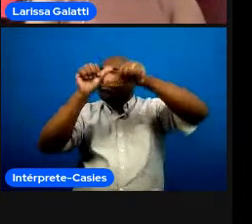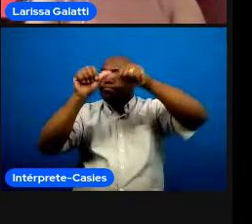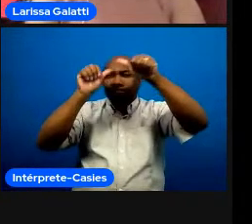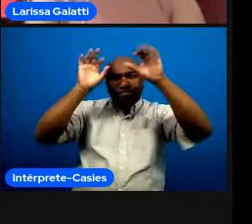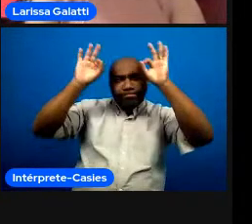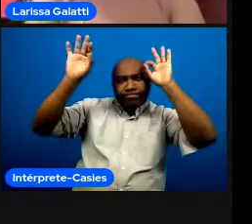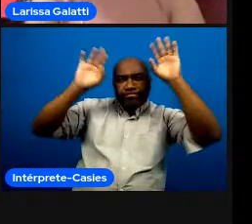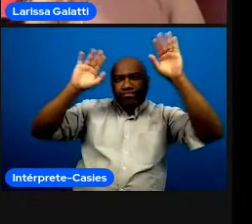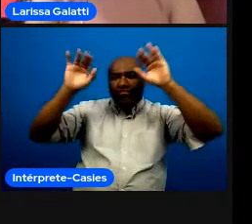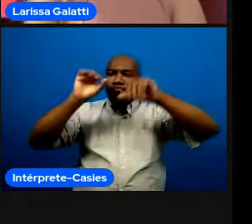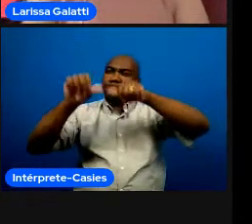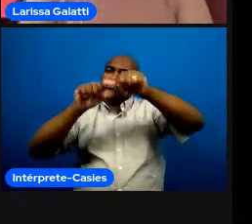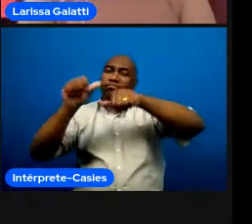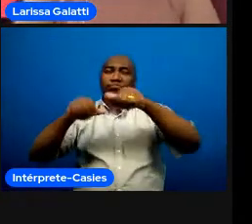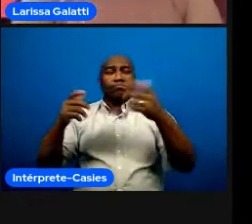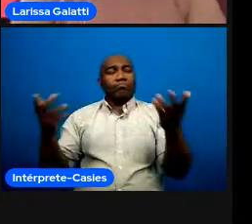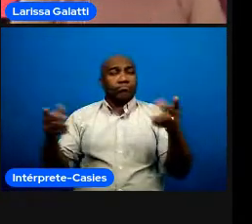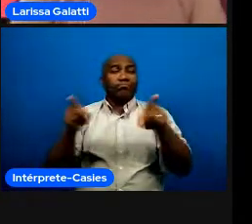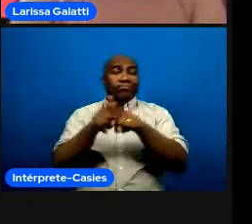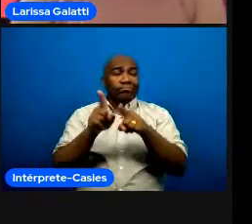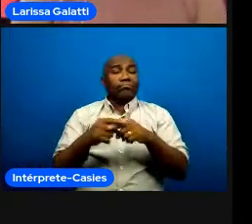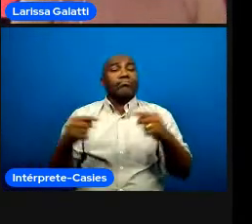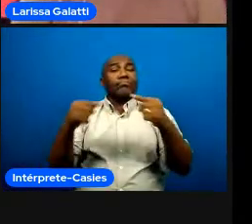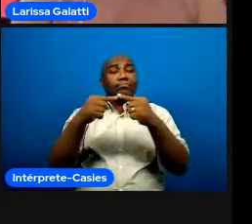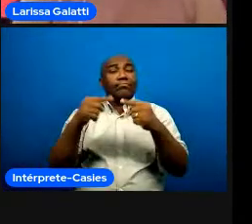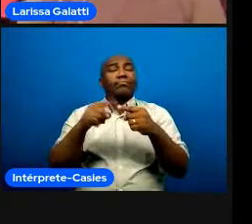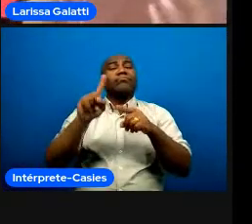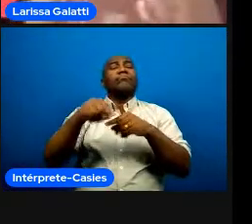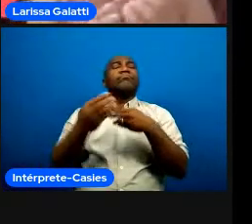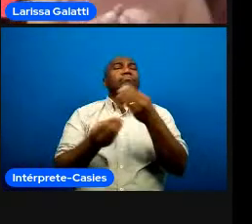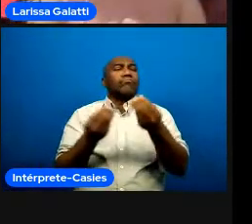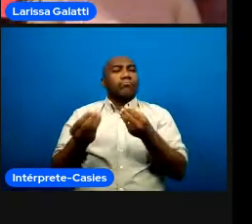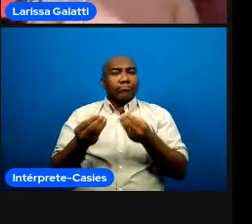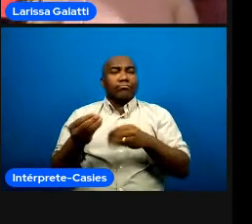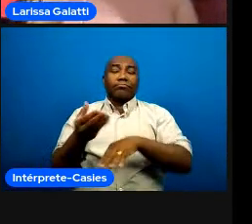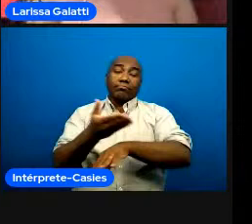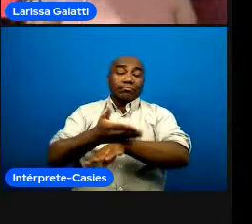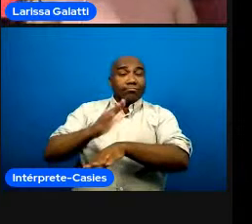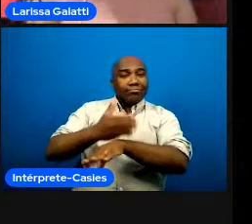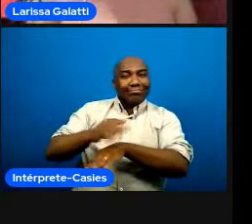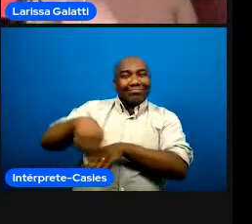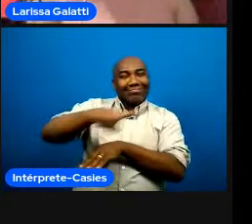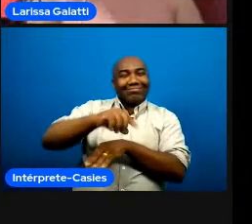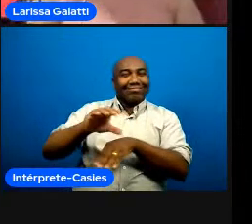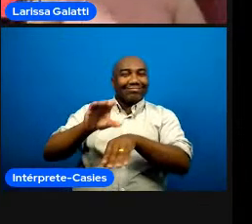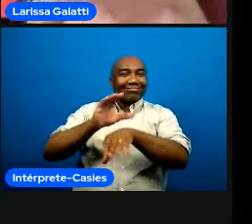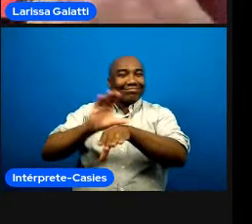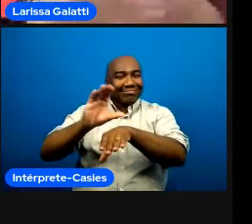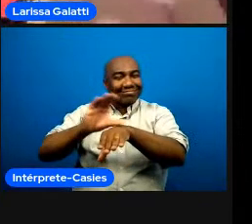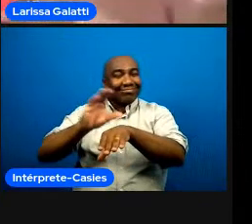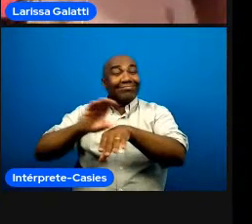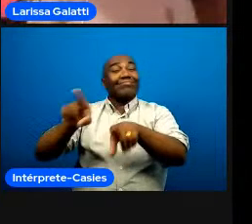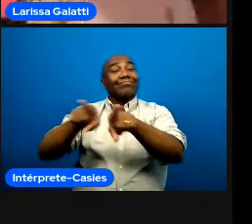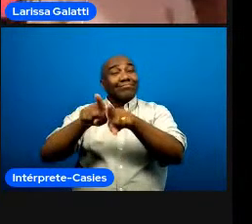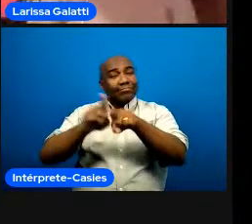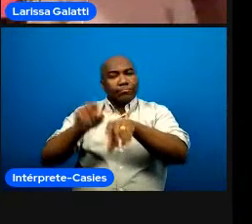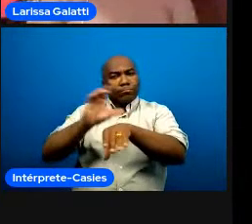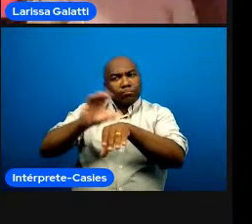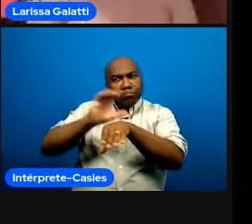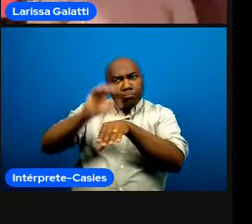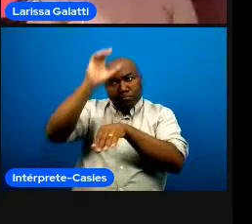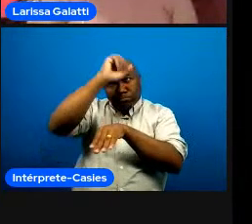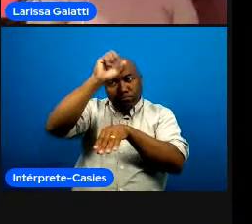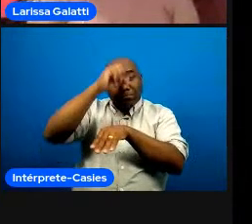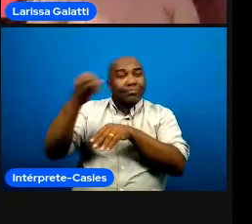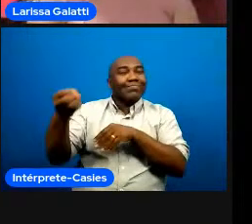perspectivas e a ciência pode ser uma delas a formação é um elemento específico dentro do grande processo de desenvolvimento né